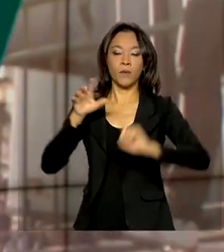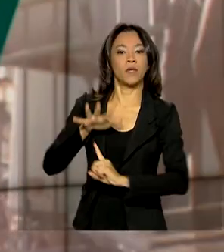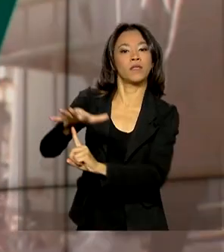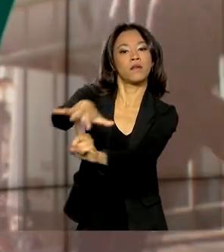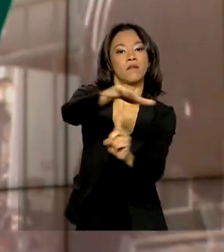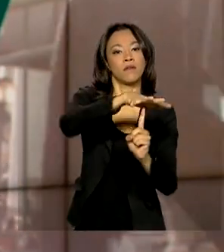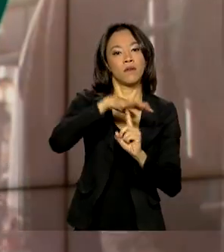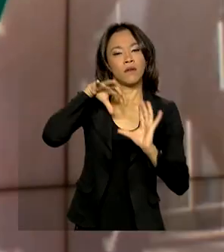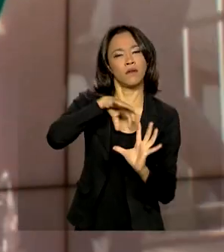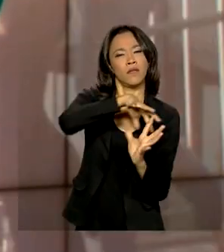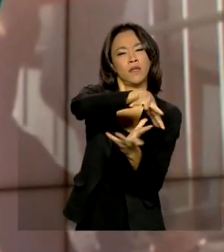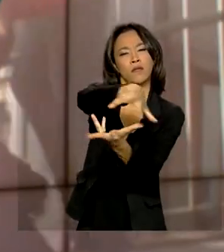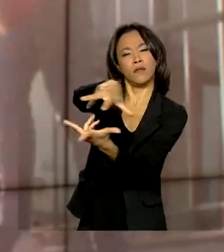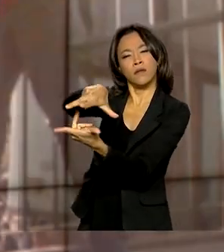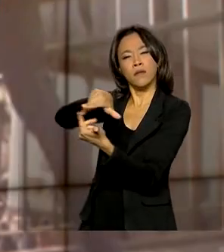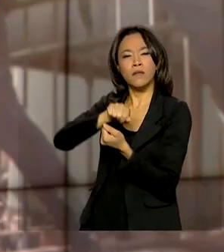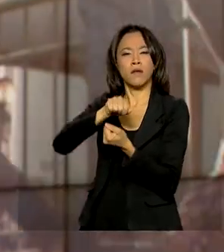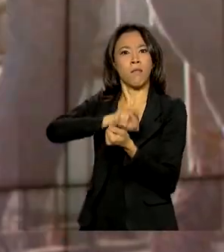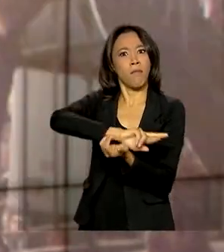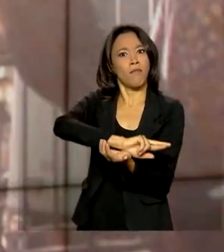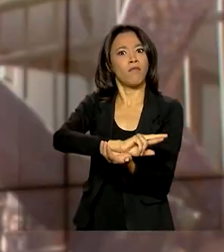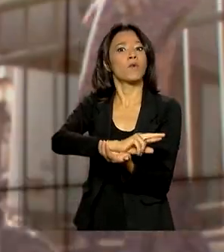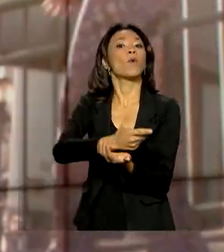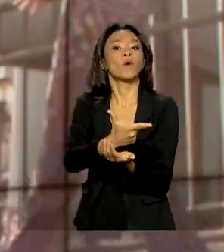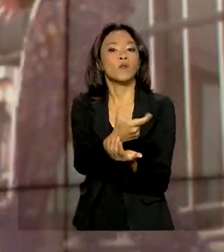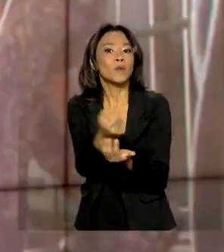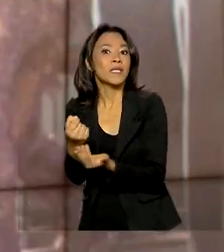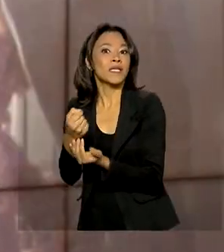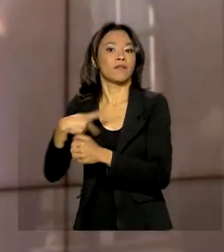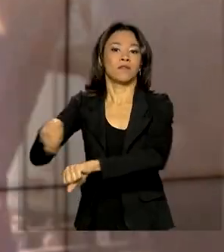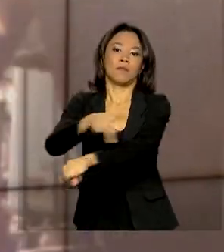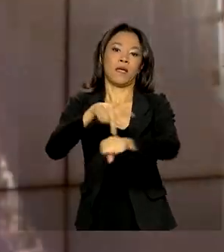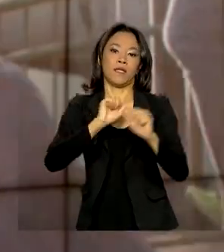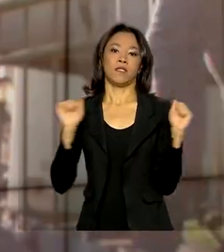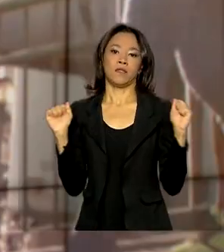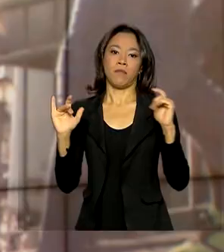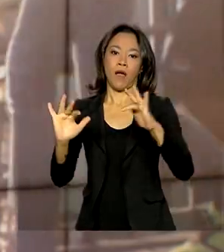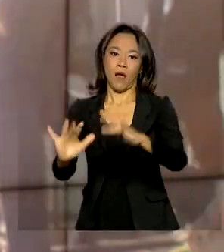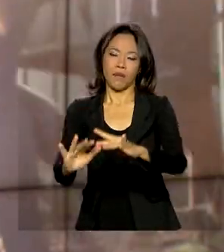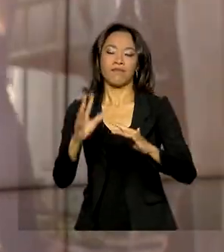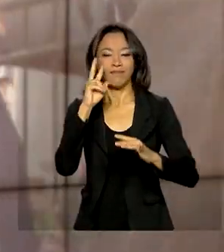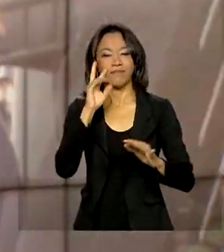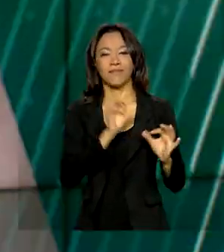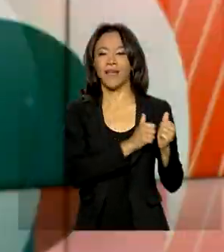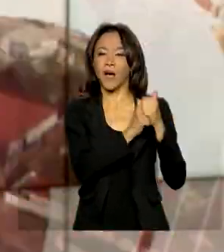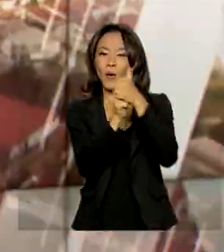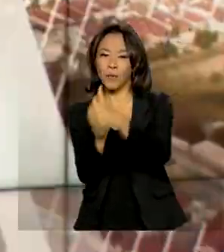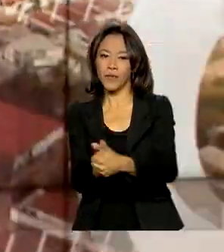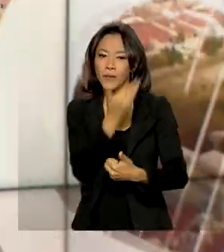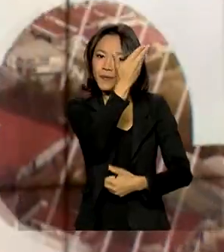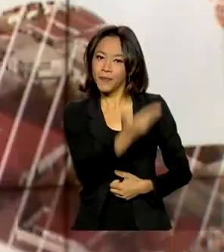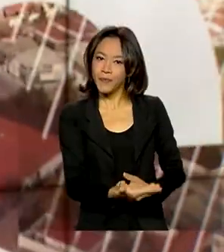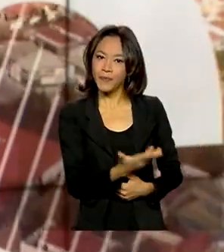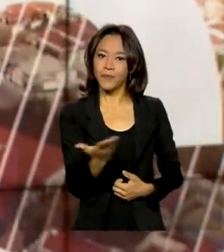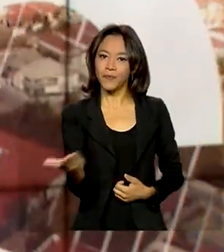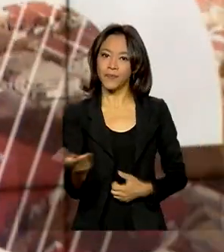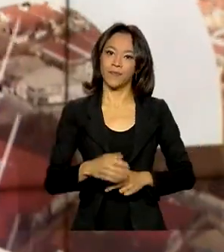internacional que reúne mais de 200 países. O repórter Vitor Abdalla acompanhou a viagem do vice-presidente.